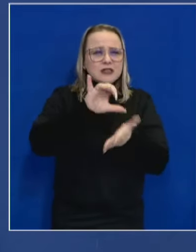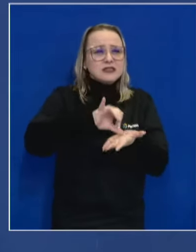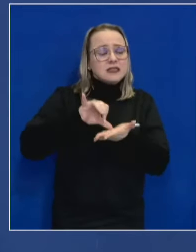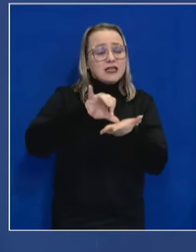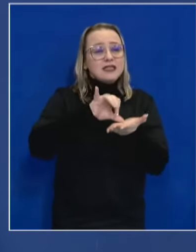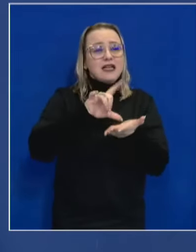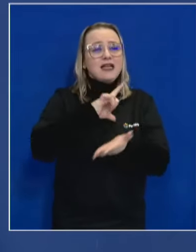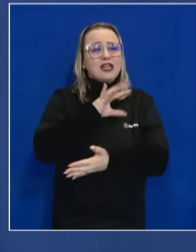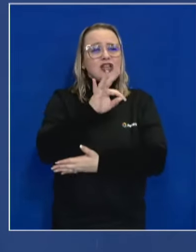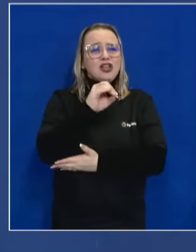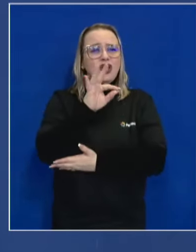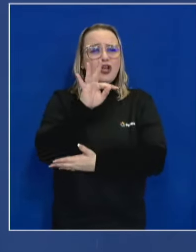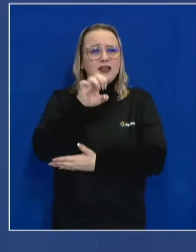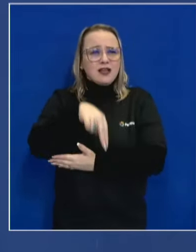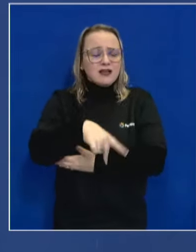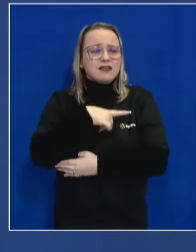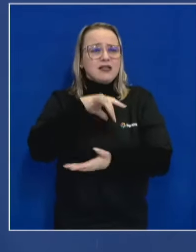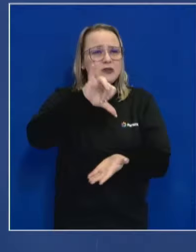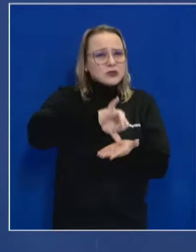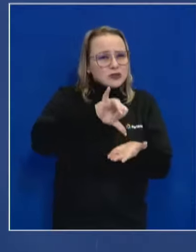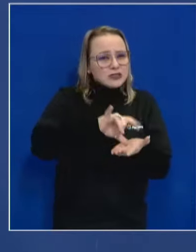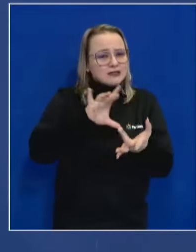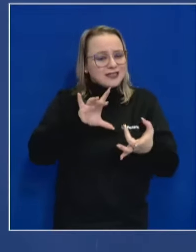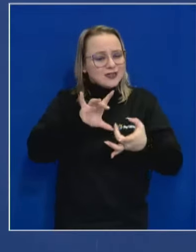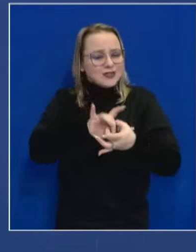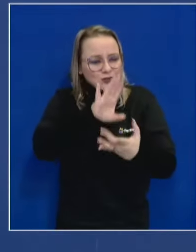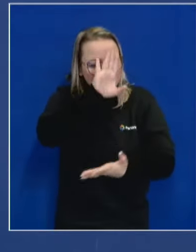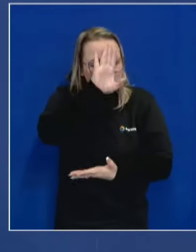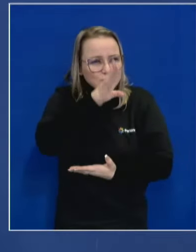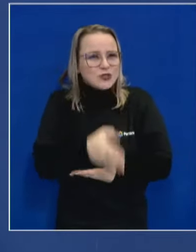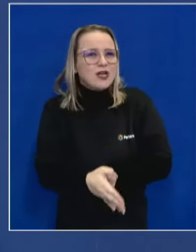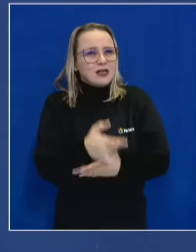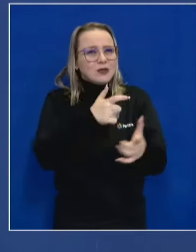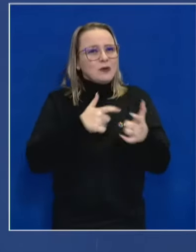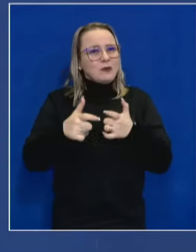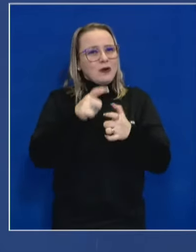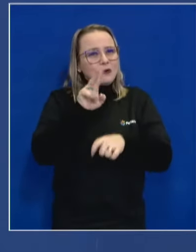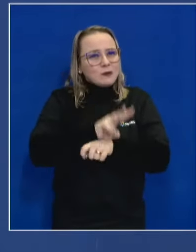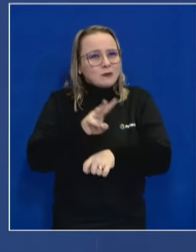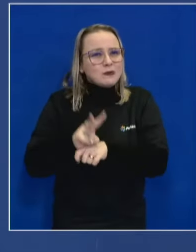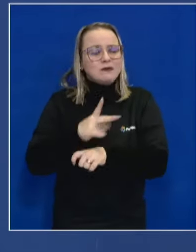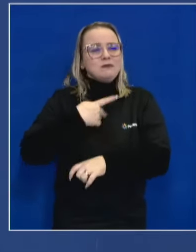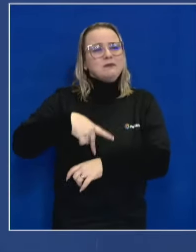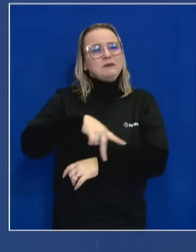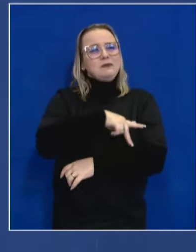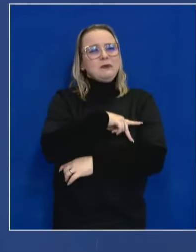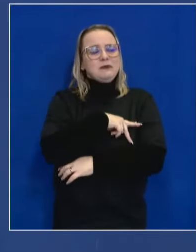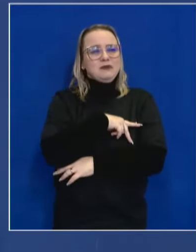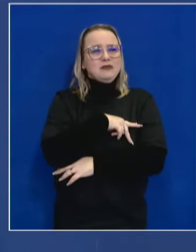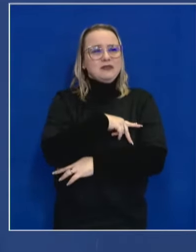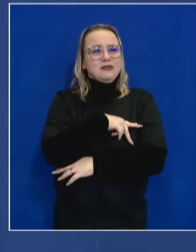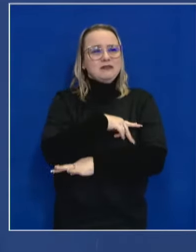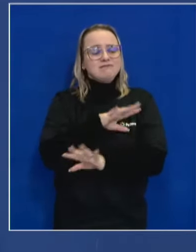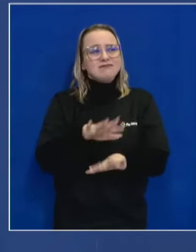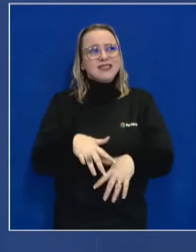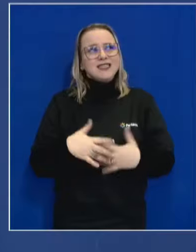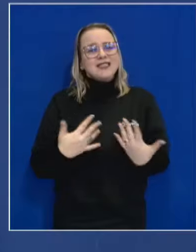Os tótens que estão no centro é uma ligação direta comunitária da guarda com a população. E